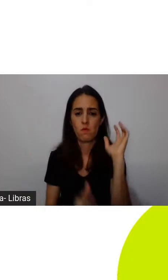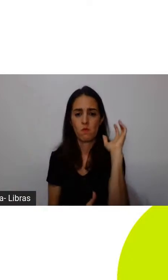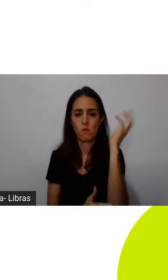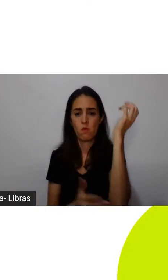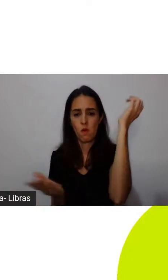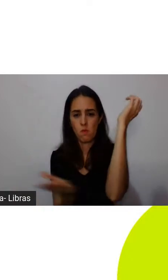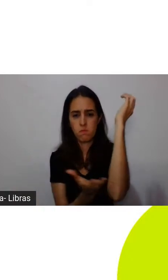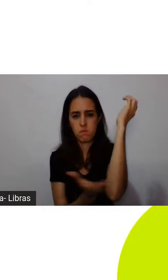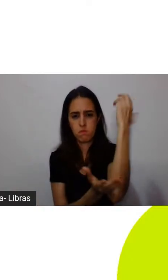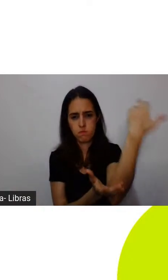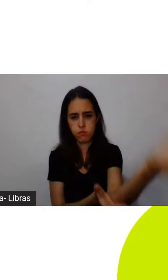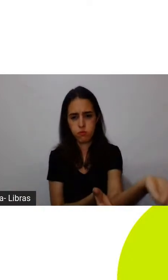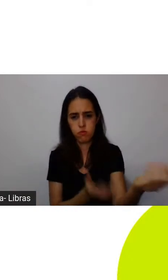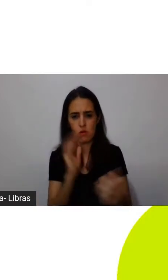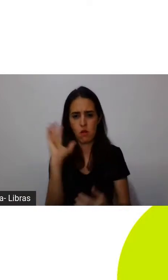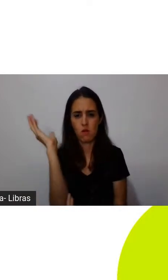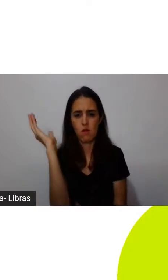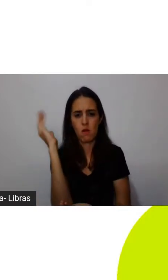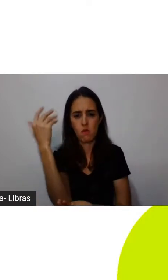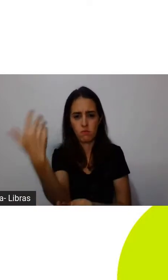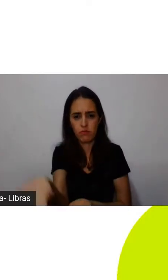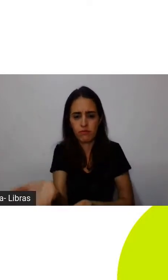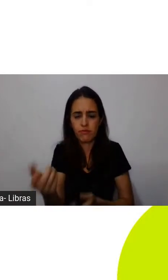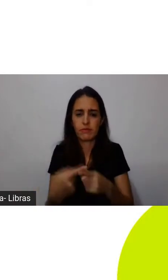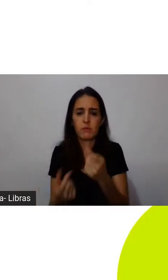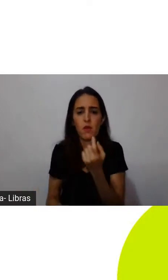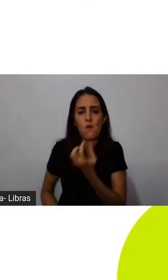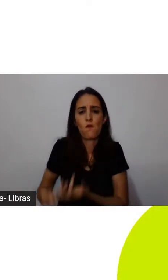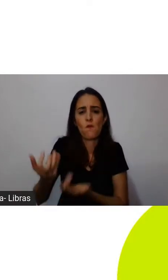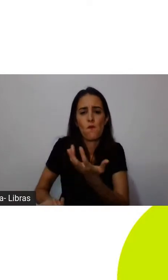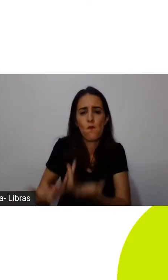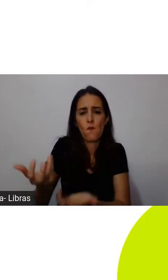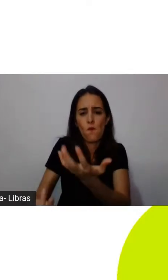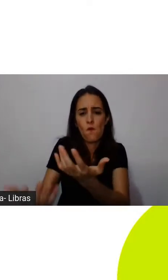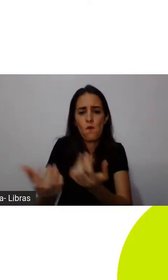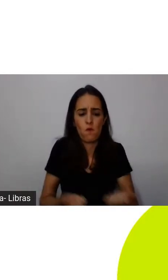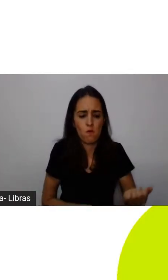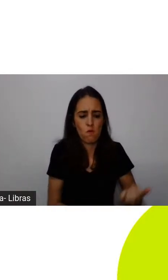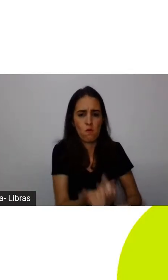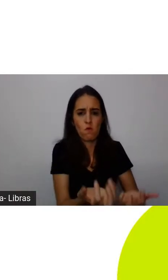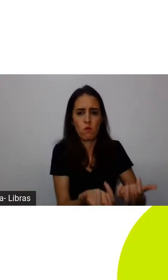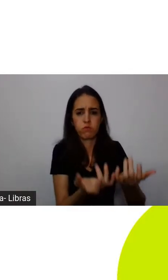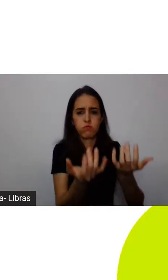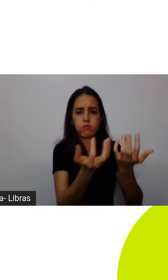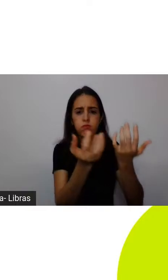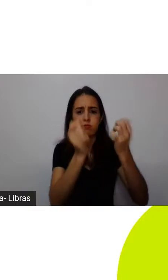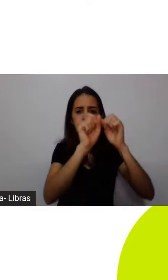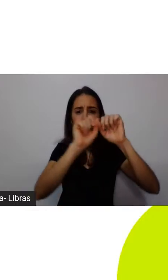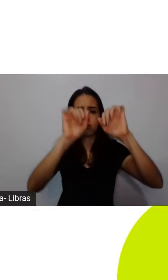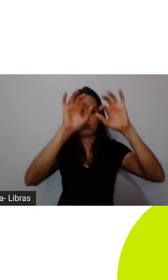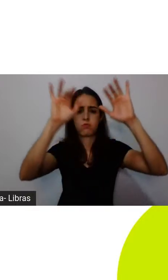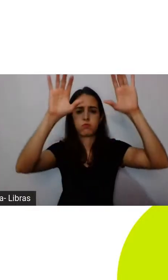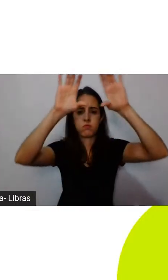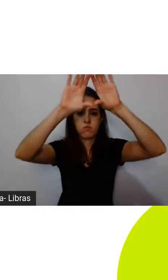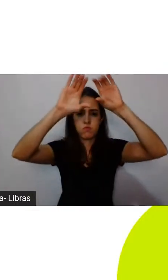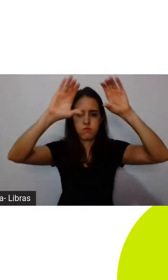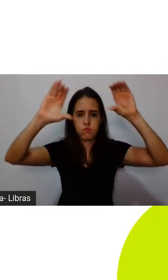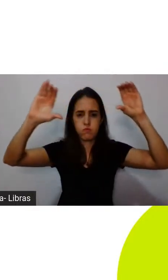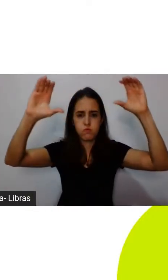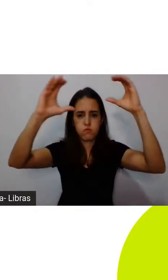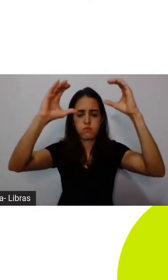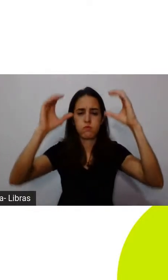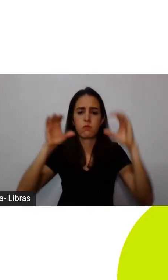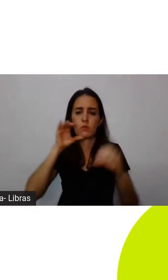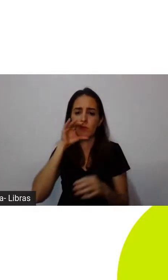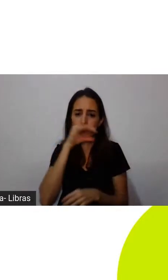industriais, entre outros. E quais são as consequências que o aquecimento global pode trazer pra gente? Incêndios